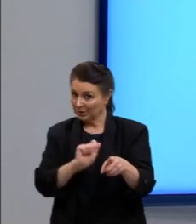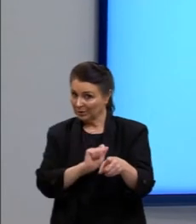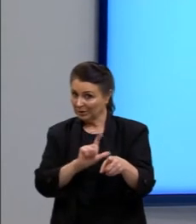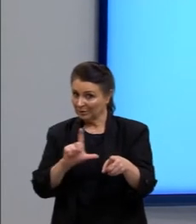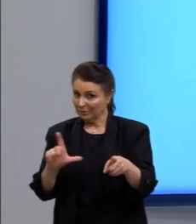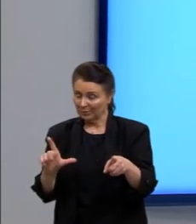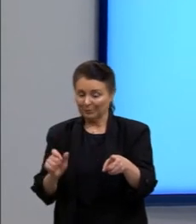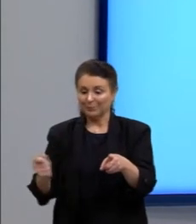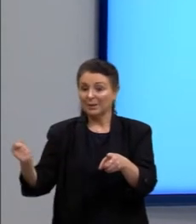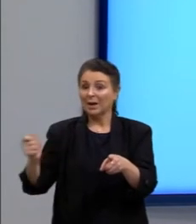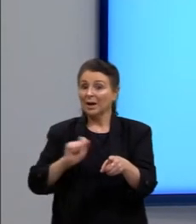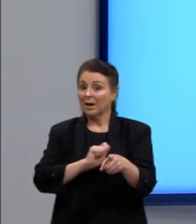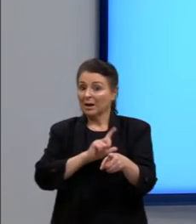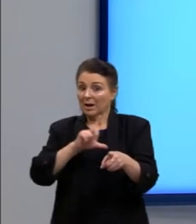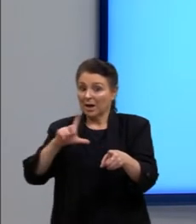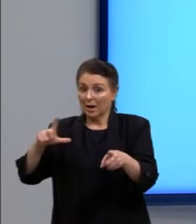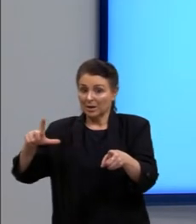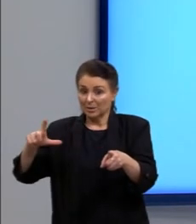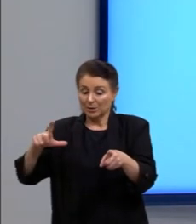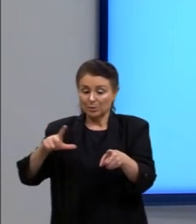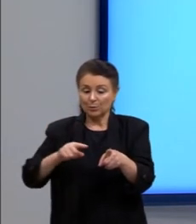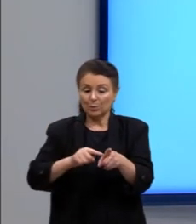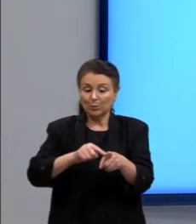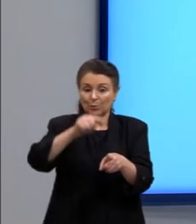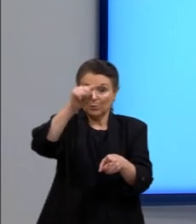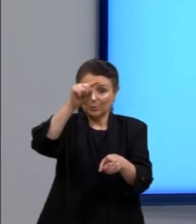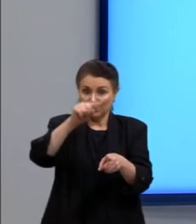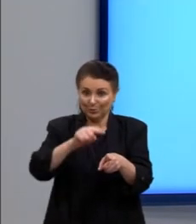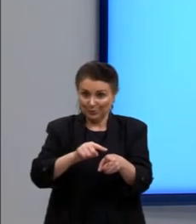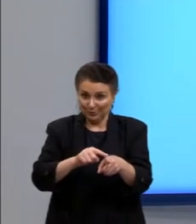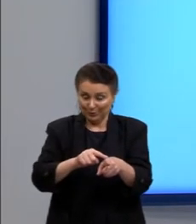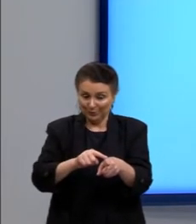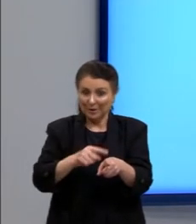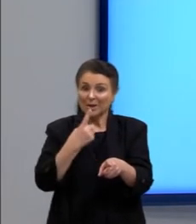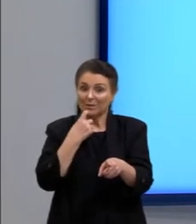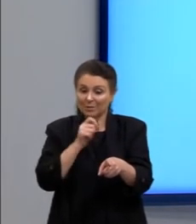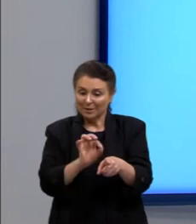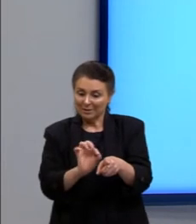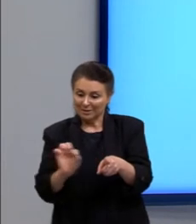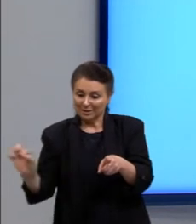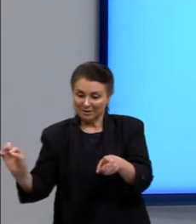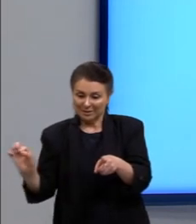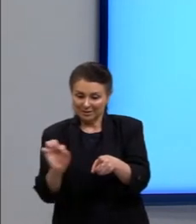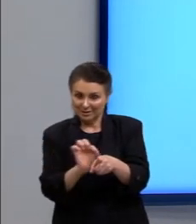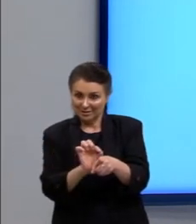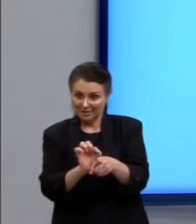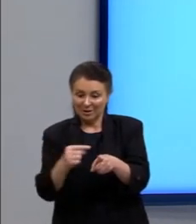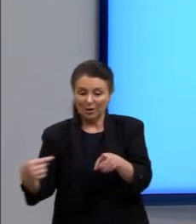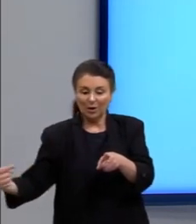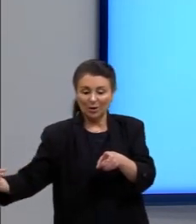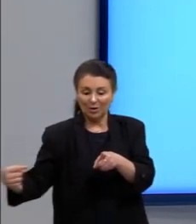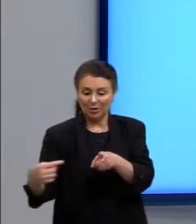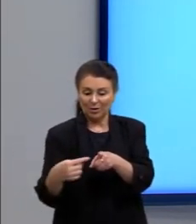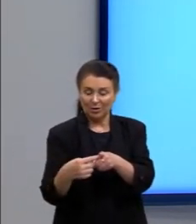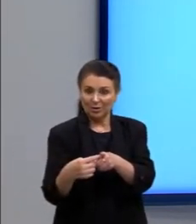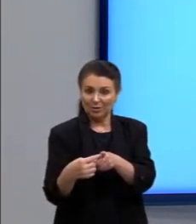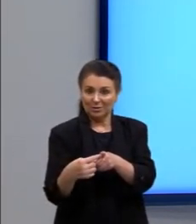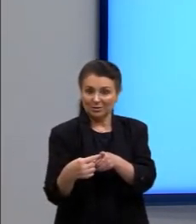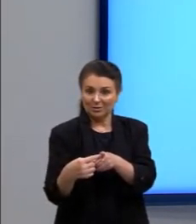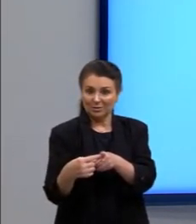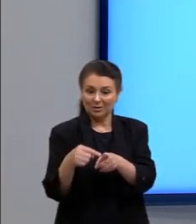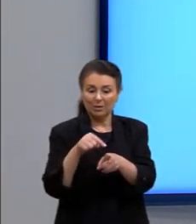A azul, ela está na vertical e a vermelha está na horizontal. E aí passou pelo óculos. Quais passaram pelo óculos?